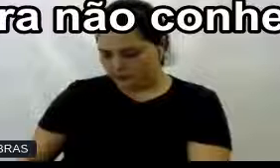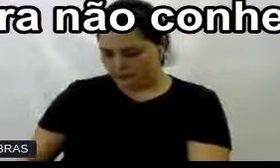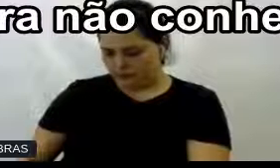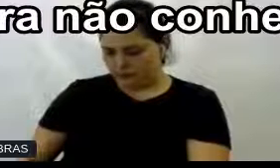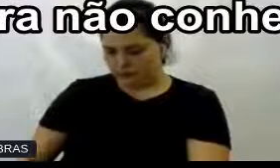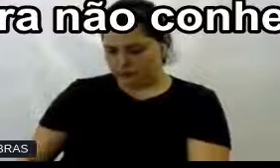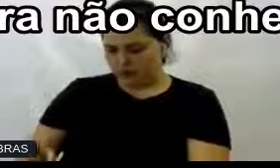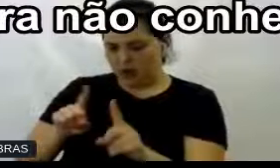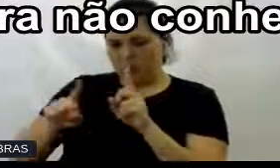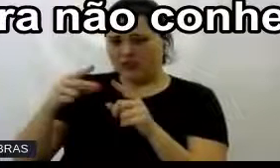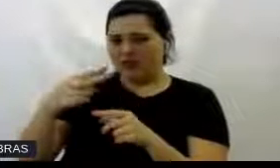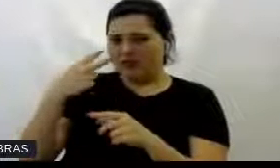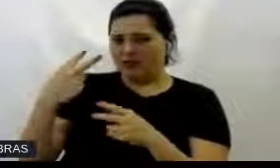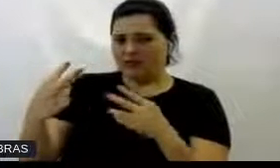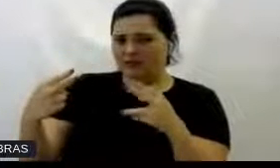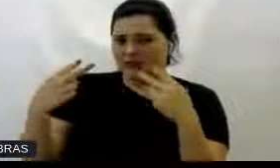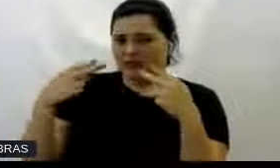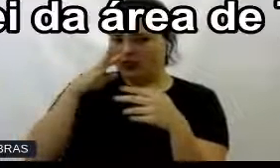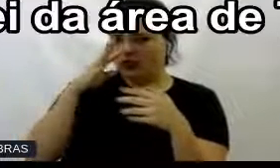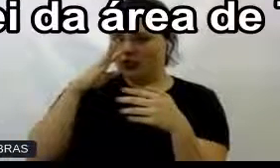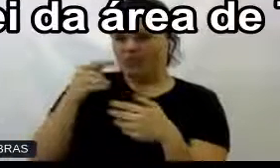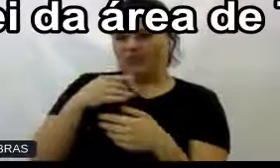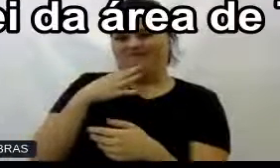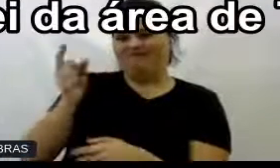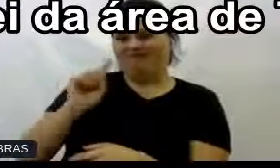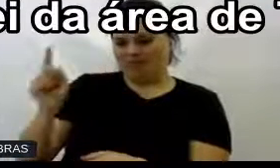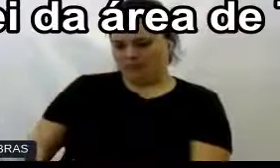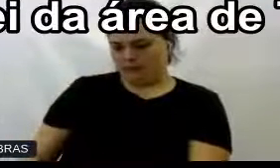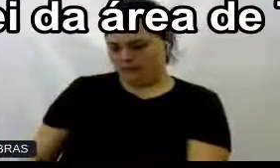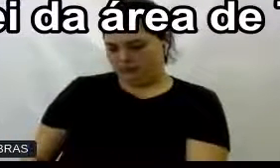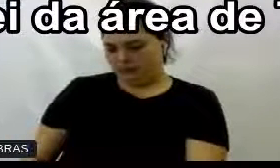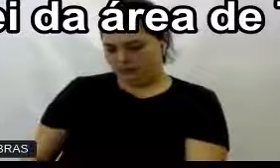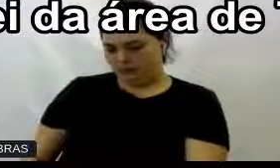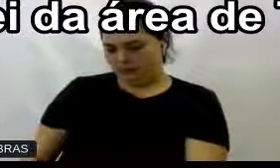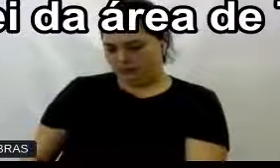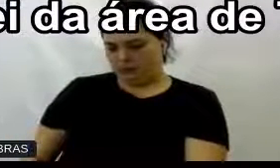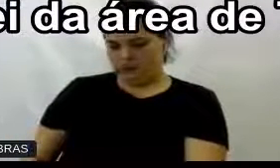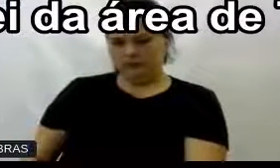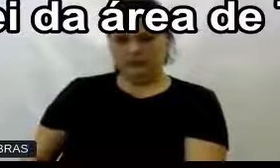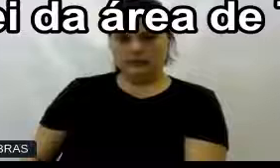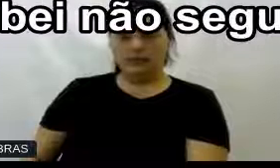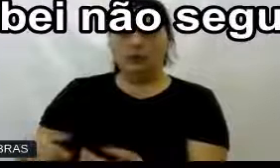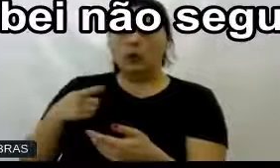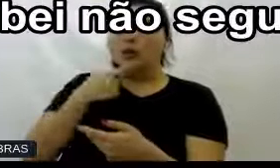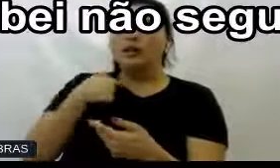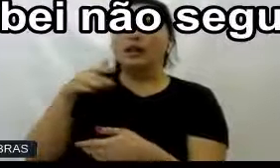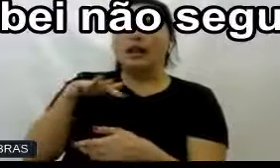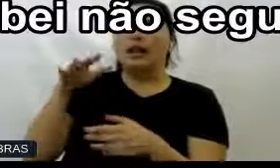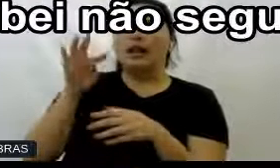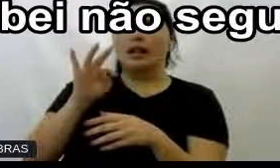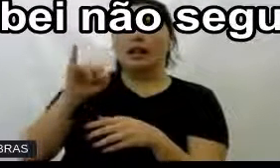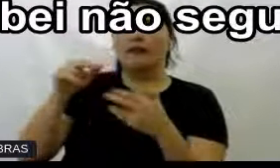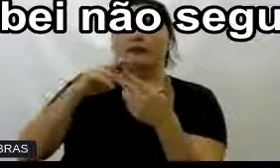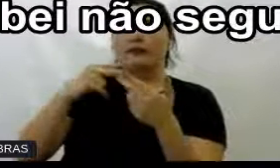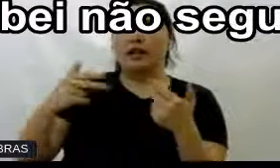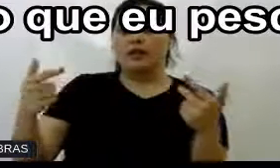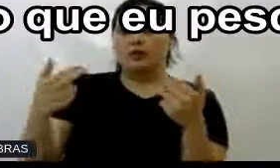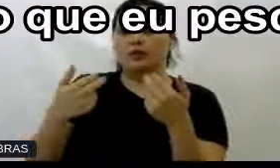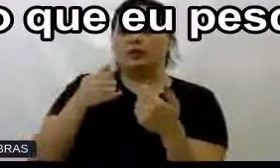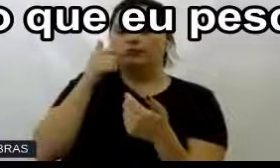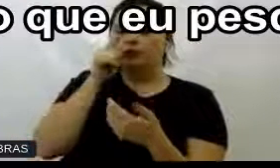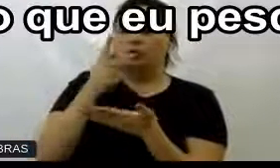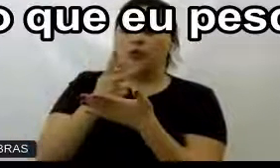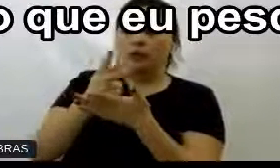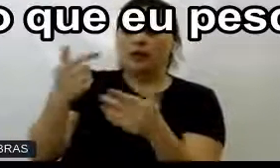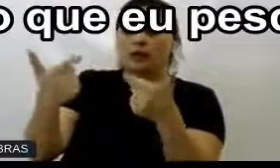palestra Não conhecem Tá? Mas eu sempre gostei Da área de TI Por várias questões Acabei não seguindo Fui trabalhar